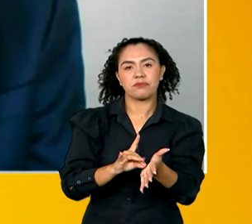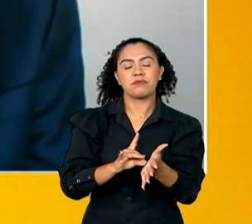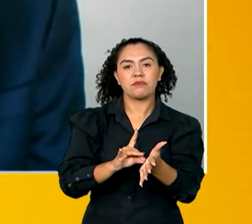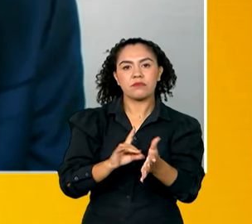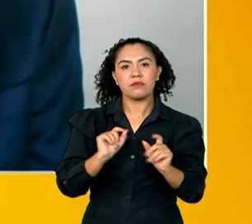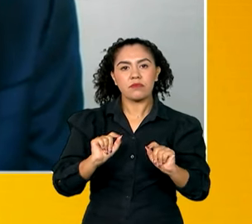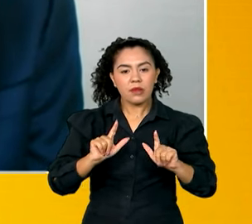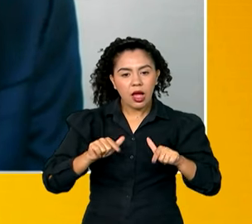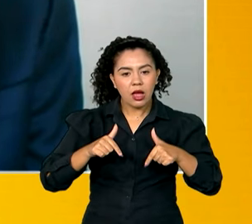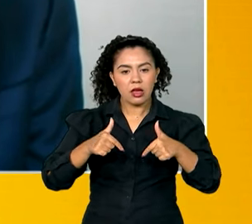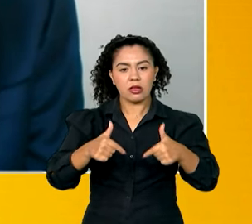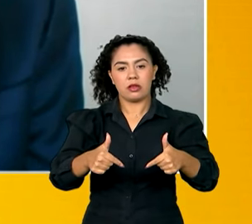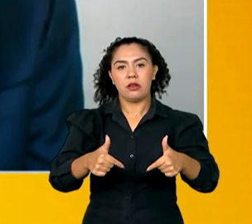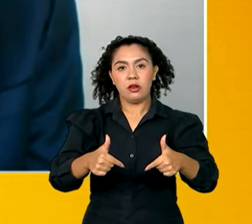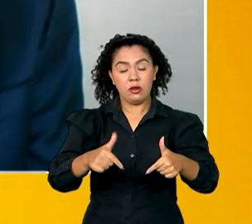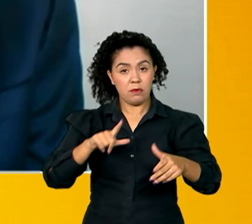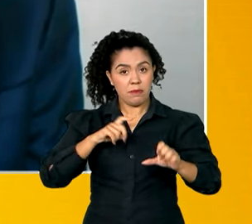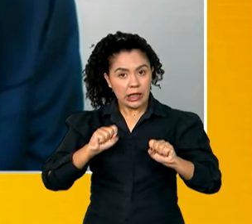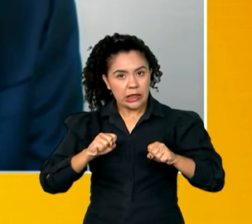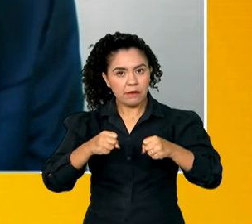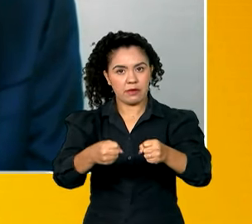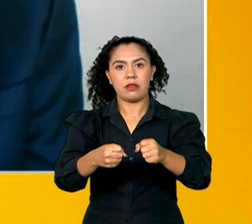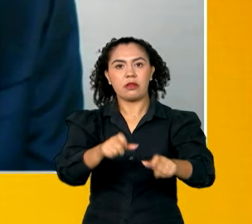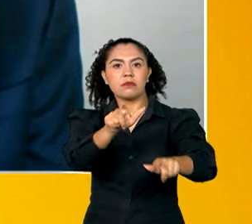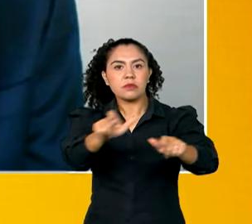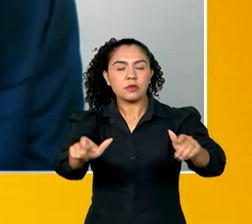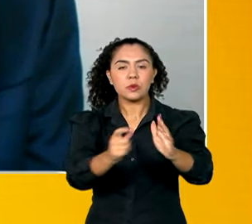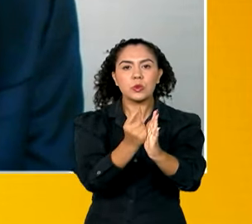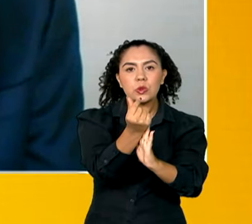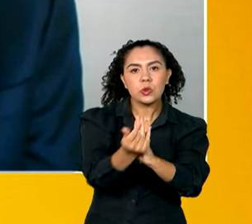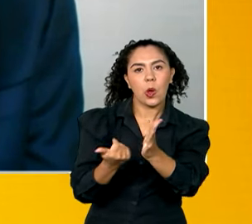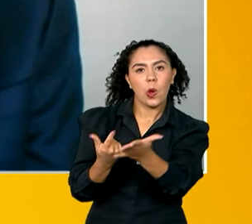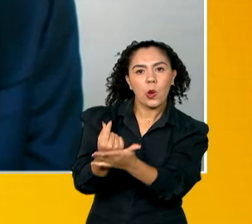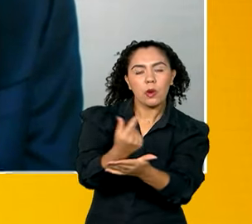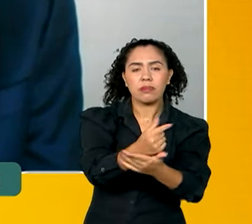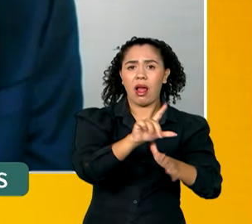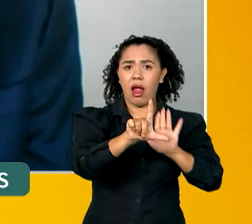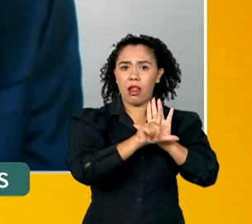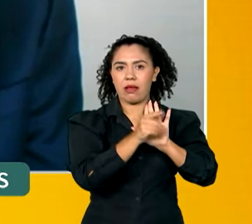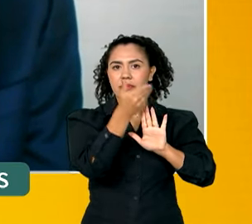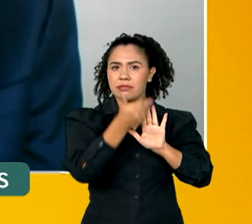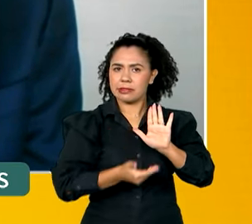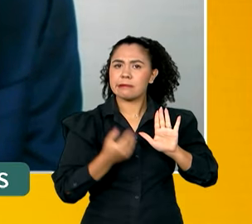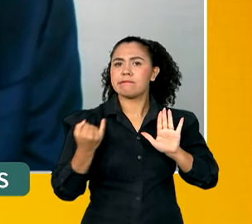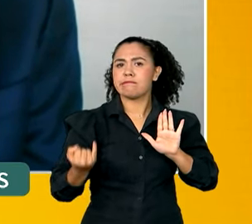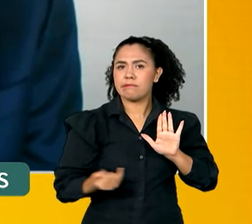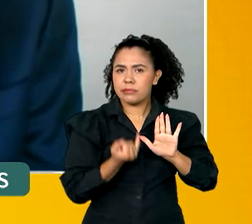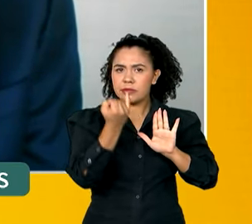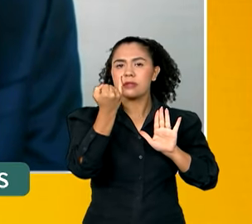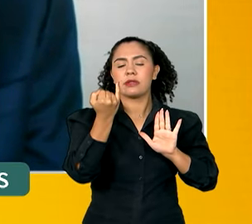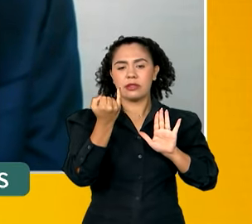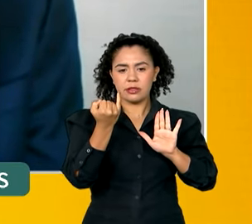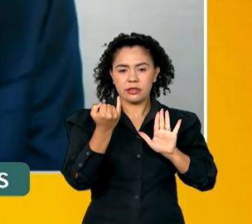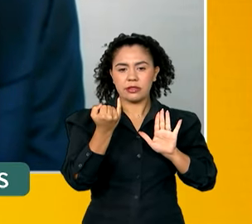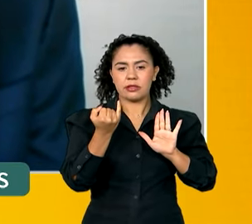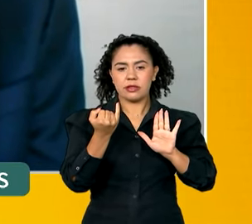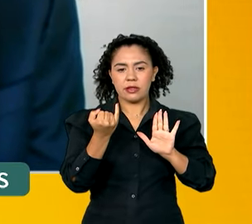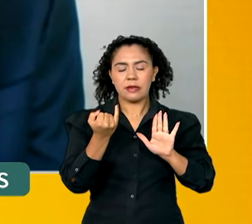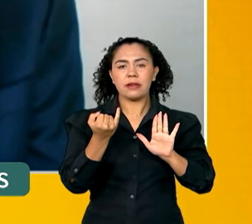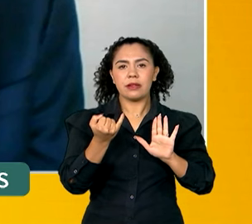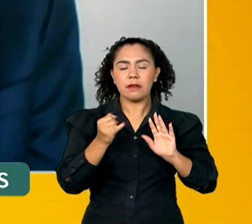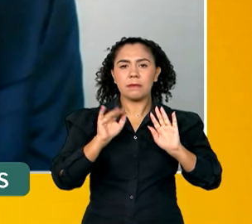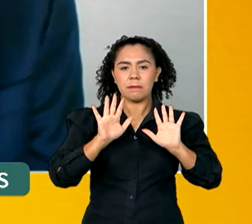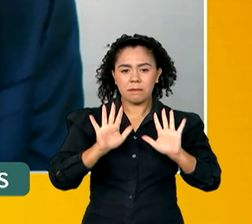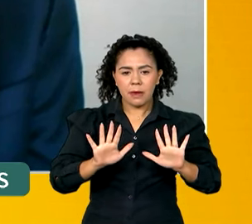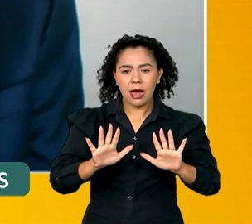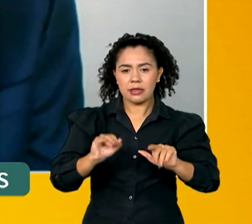atuação do Código de Defesa do Consumidor, que é uma lei muito importante, uma lei de 1990. E